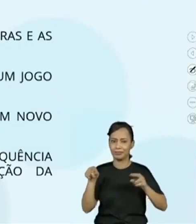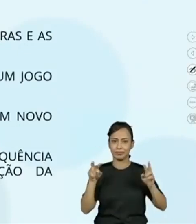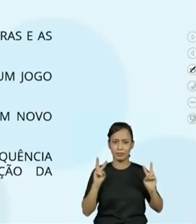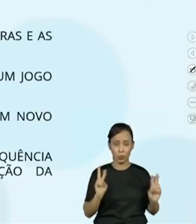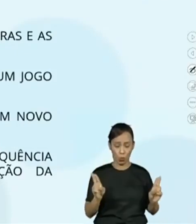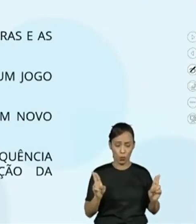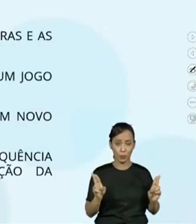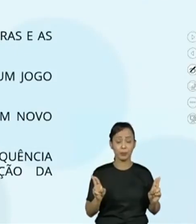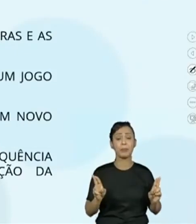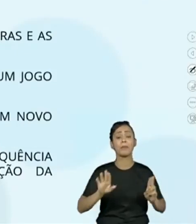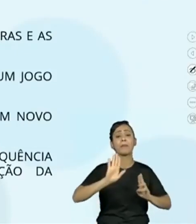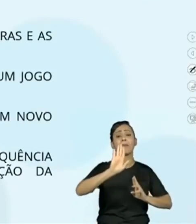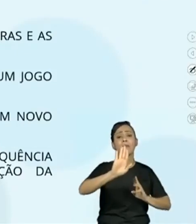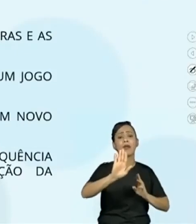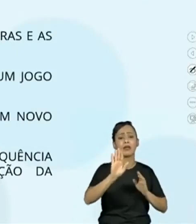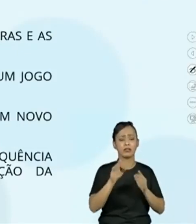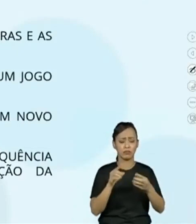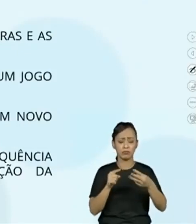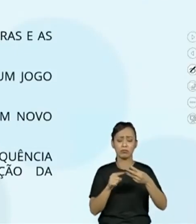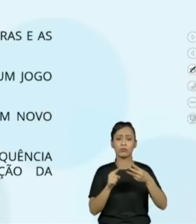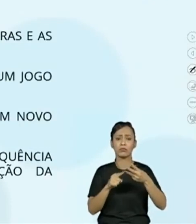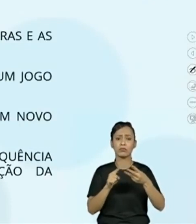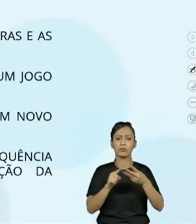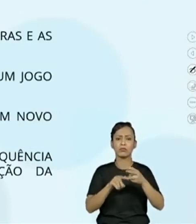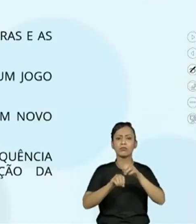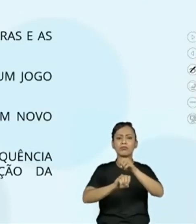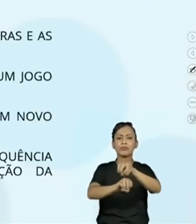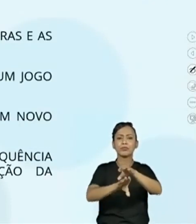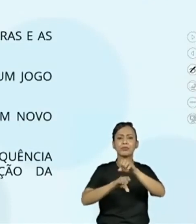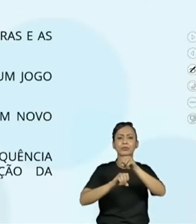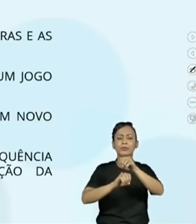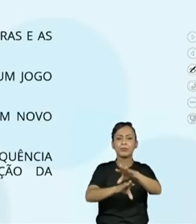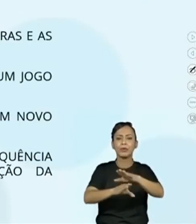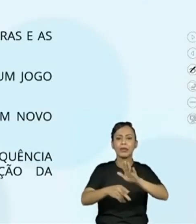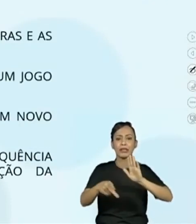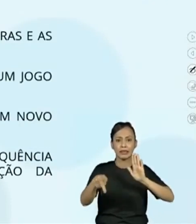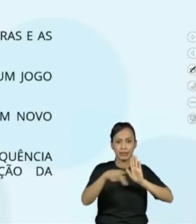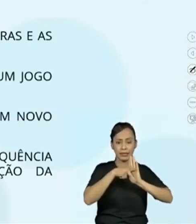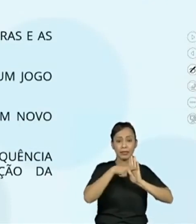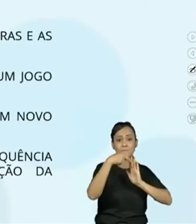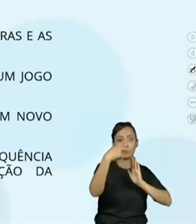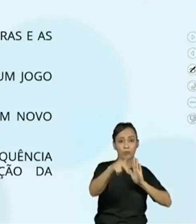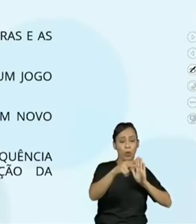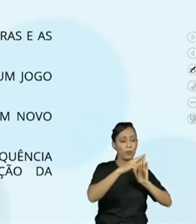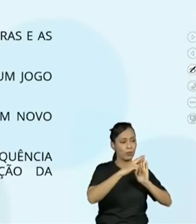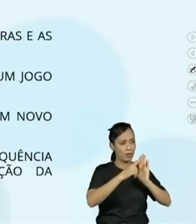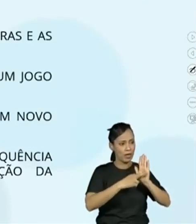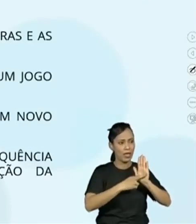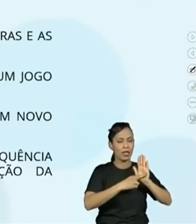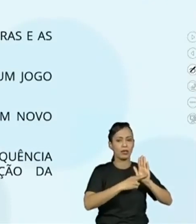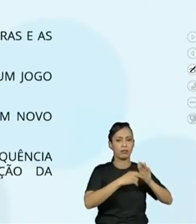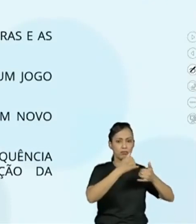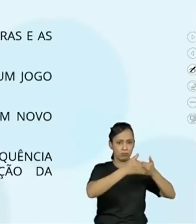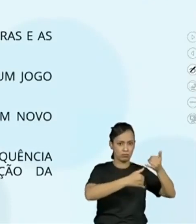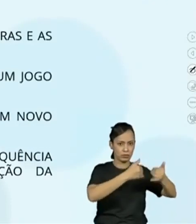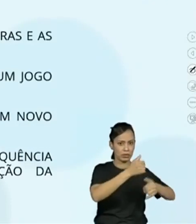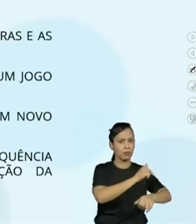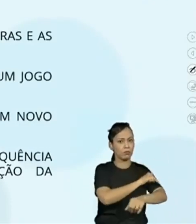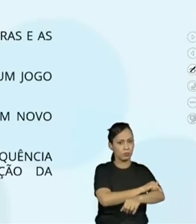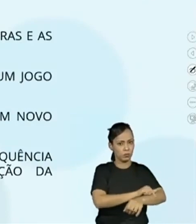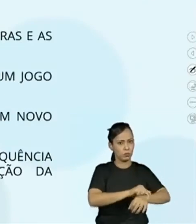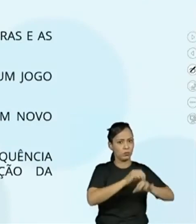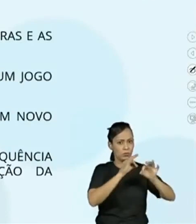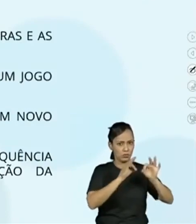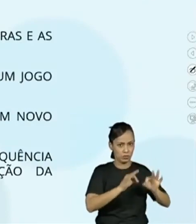sequência de ações necessárias para a realização da brincadeira ou receita. Perfeito,